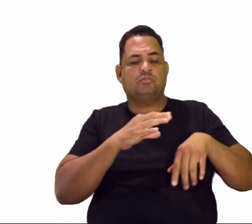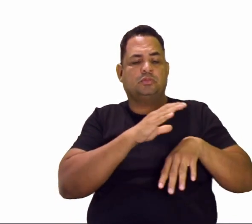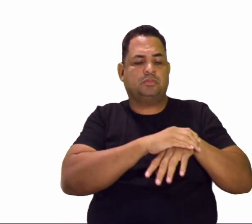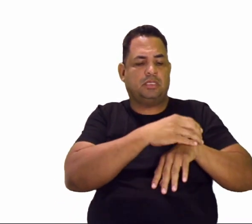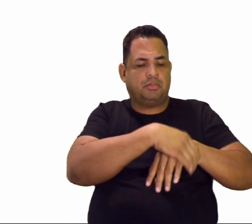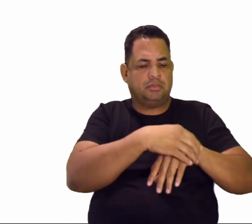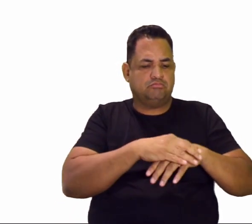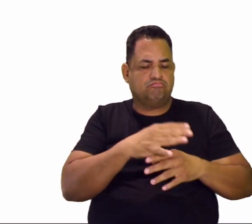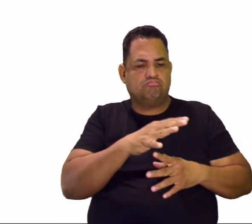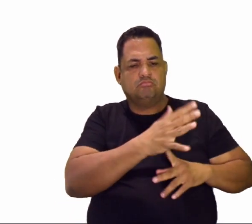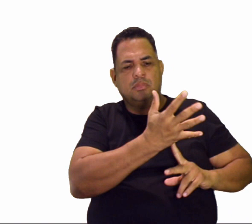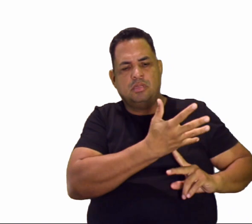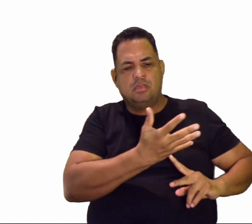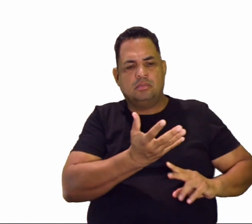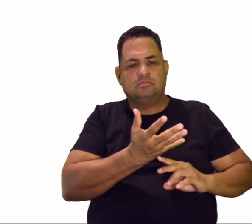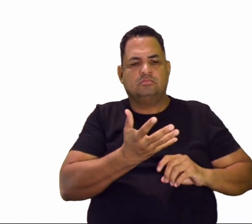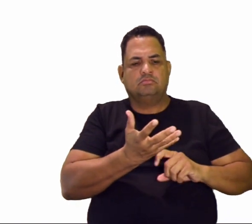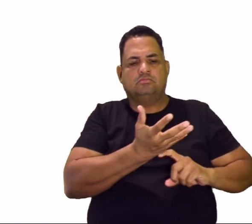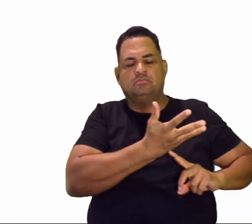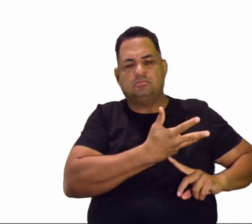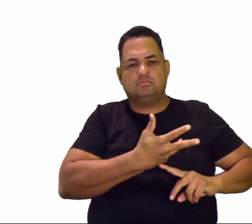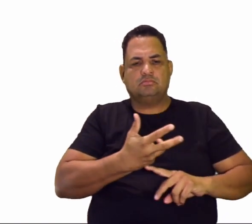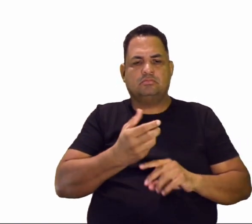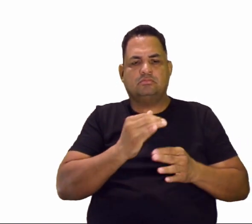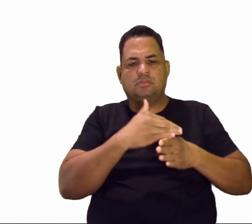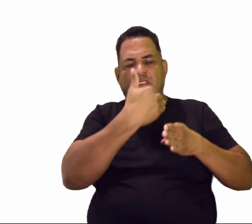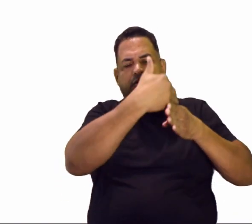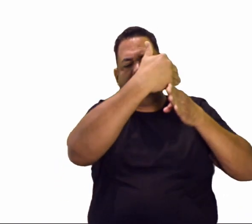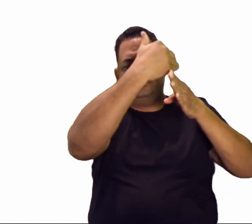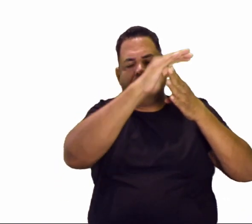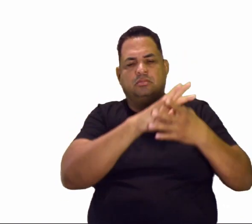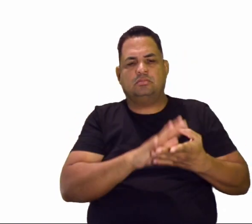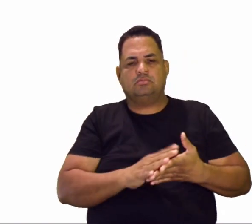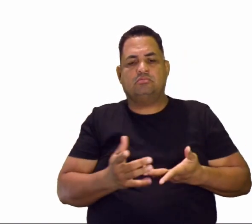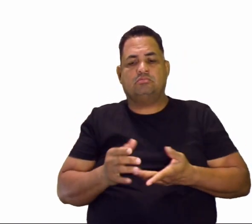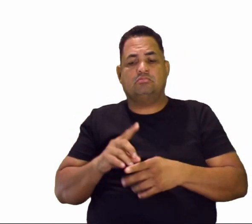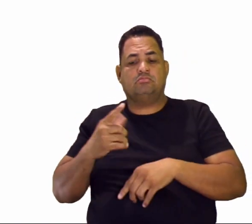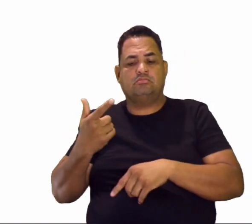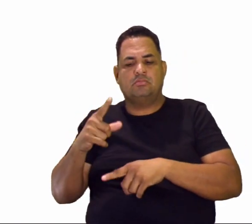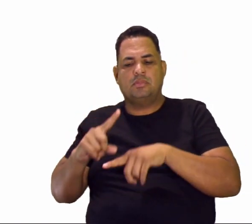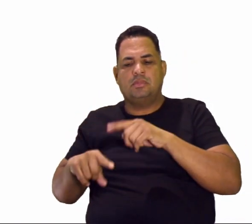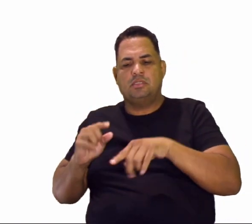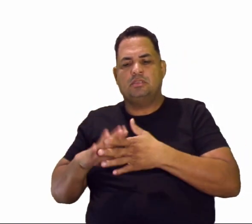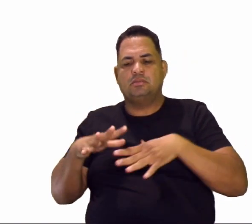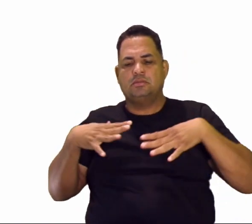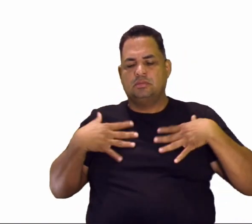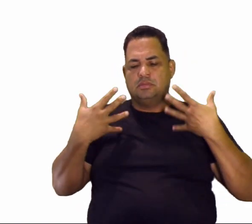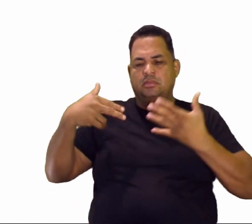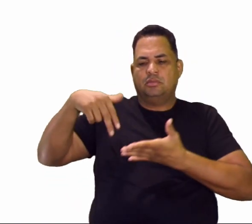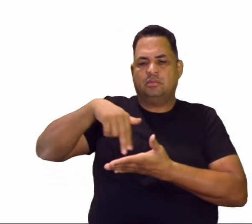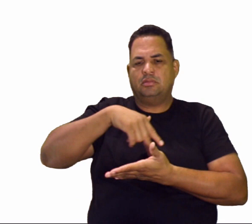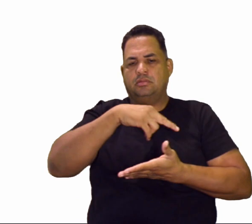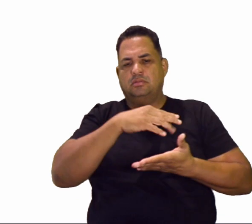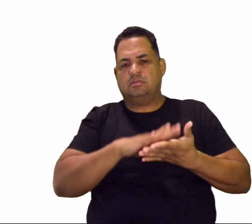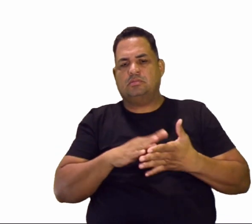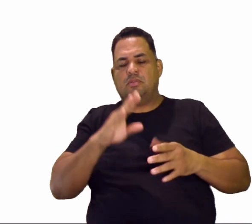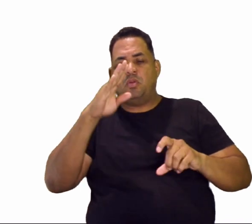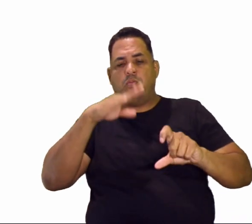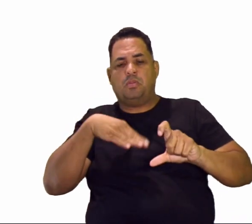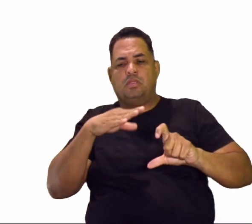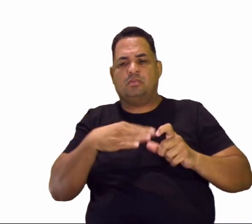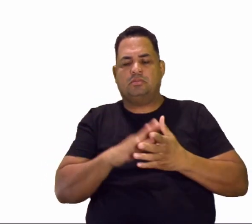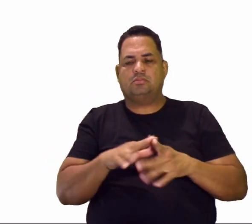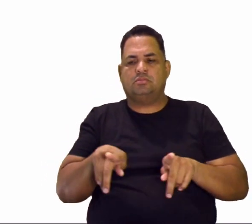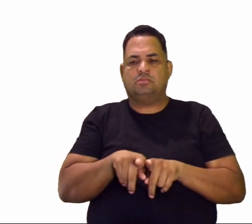tocar, artesanato, monumentos históricos, construções. E imaterial são as danças, são as práticas, são os ritos, são os mitos,